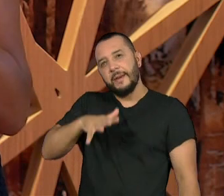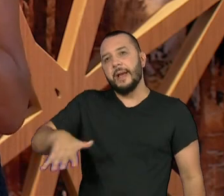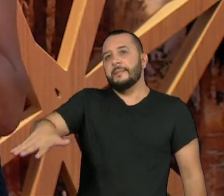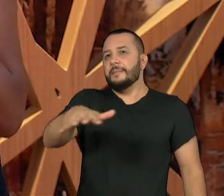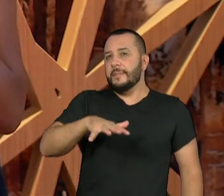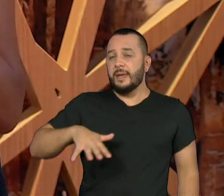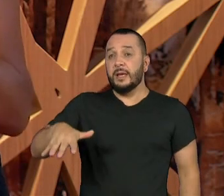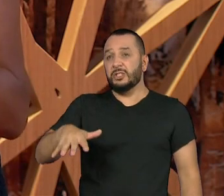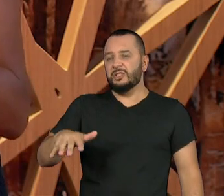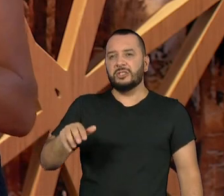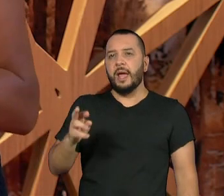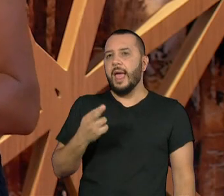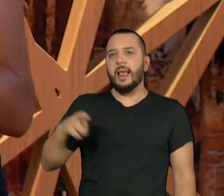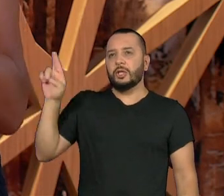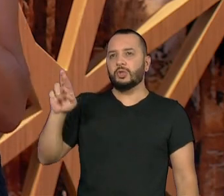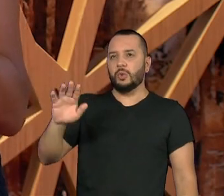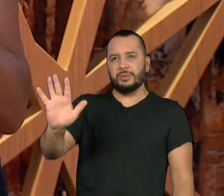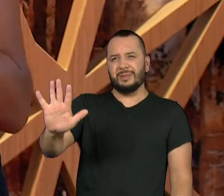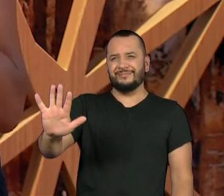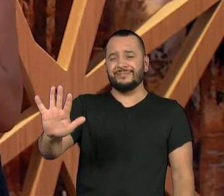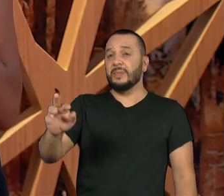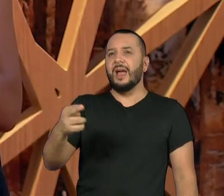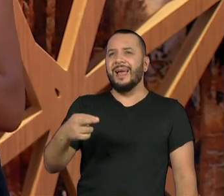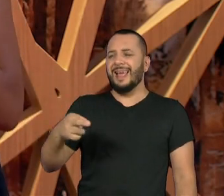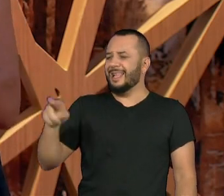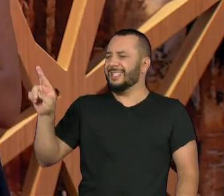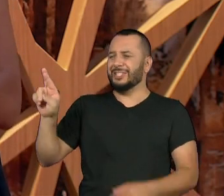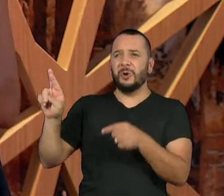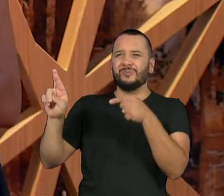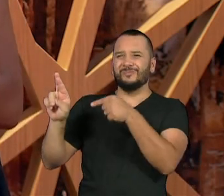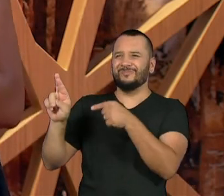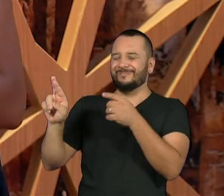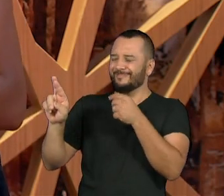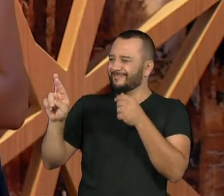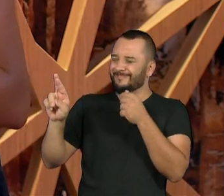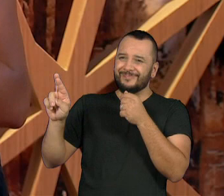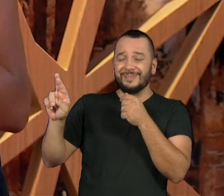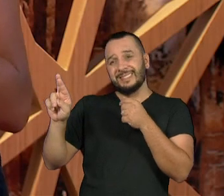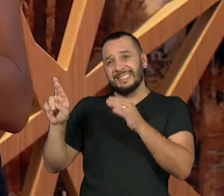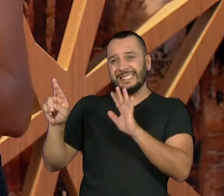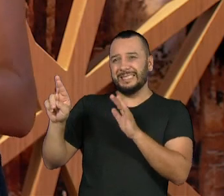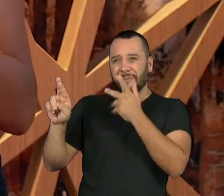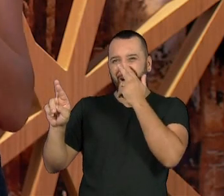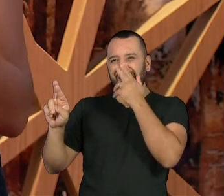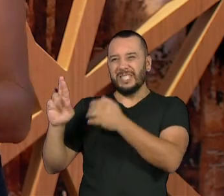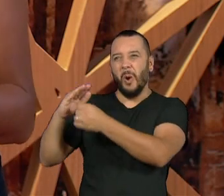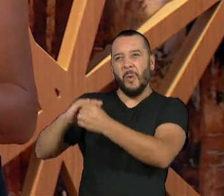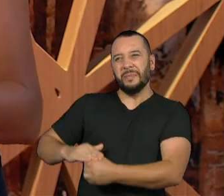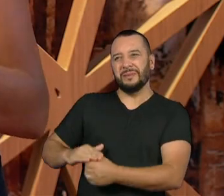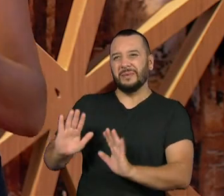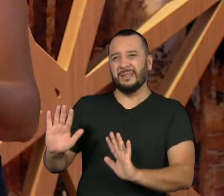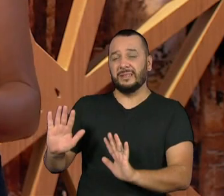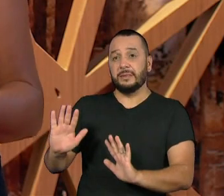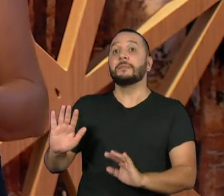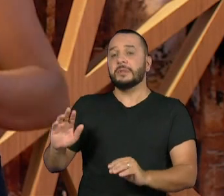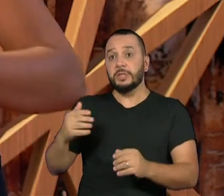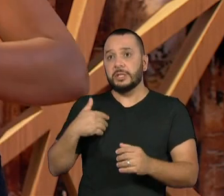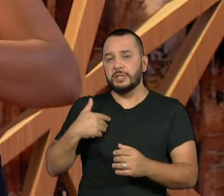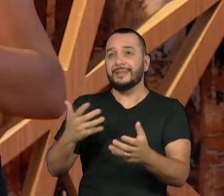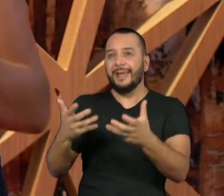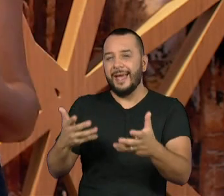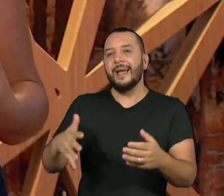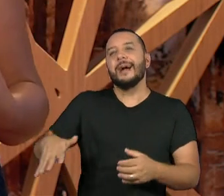ambiente religioso, porque religiosidade é muito opressora, mas um ambiente de amigos,